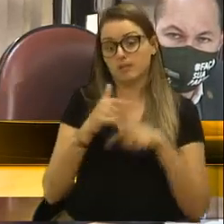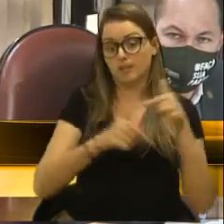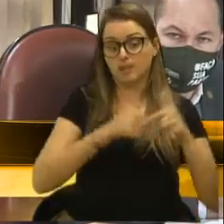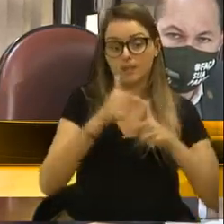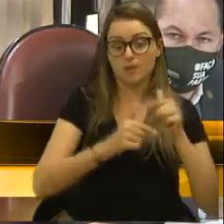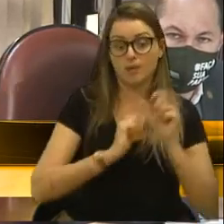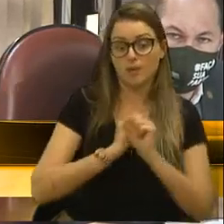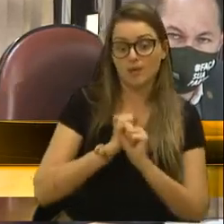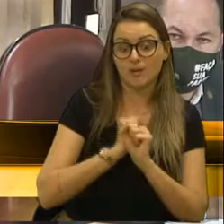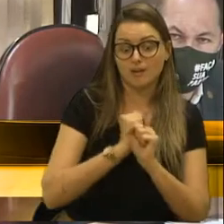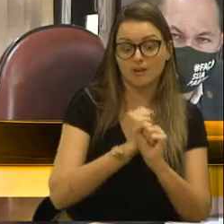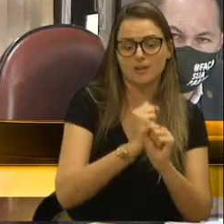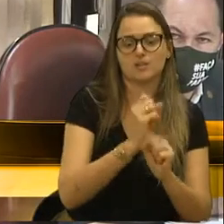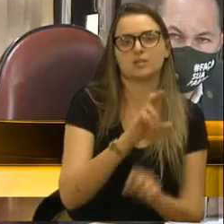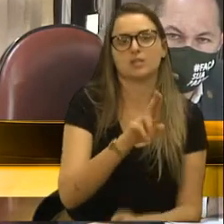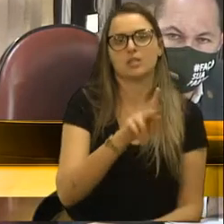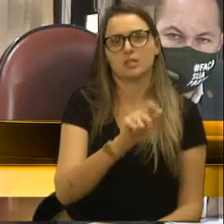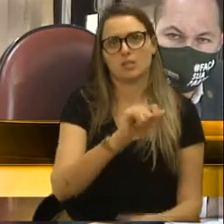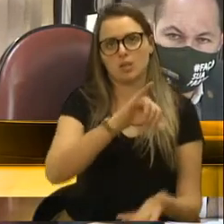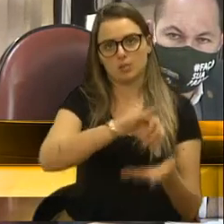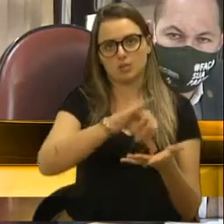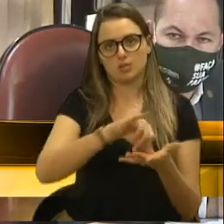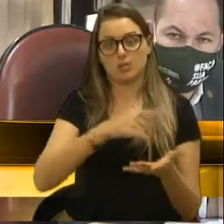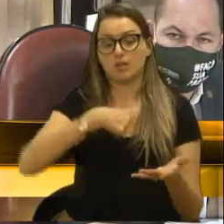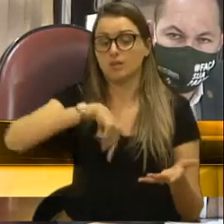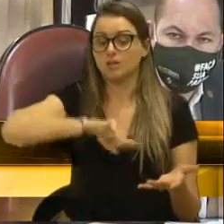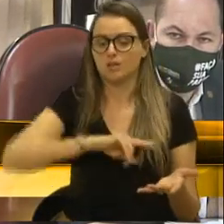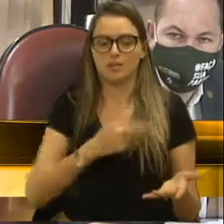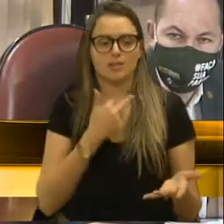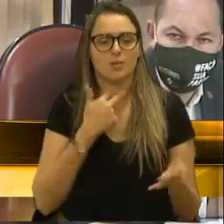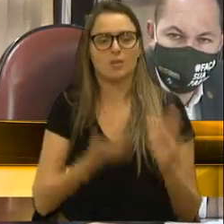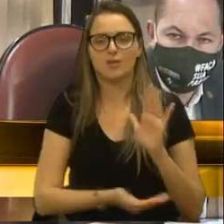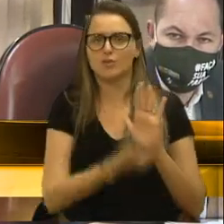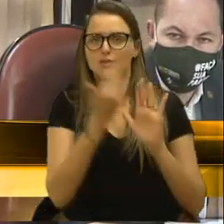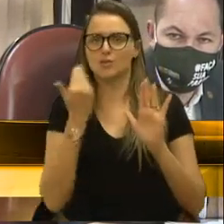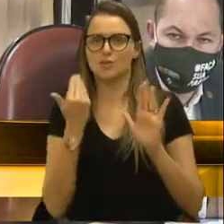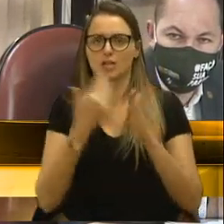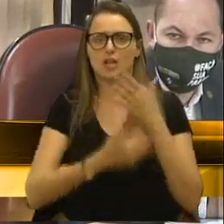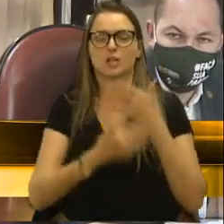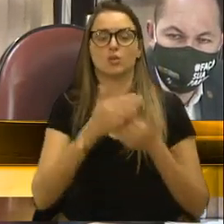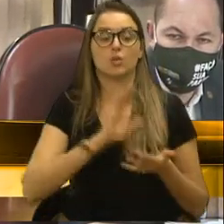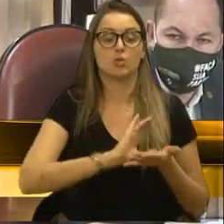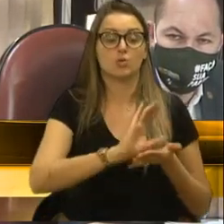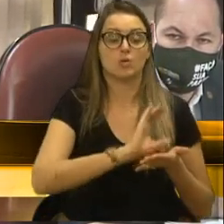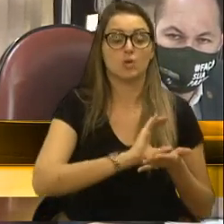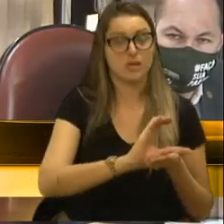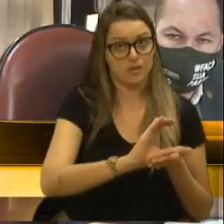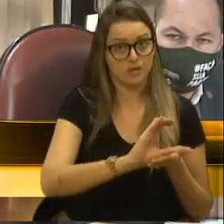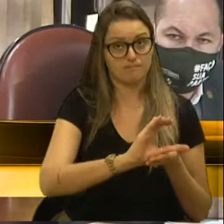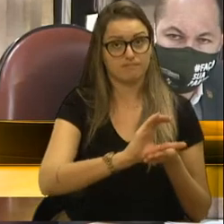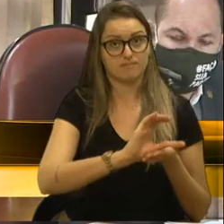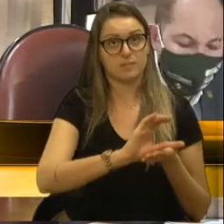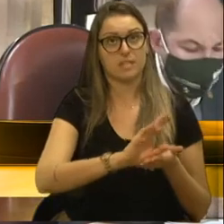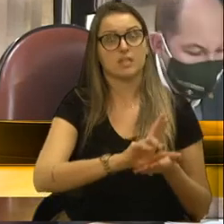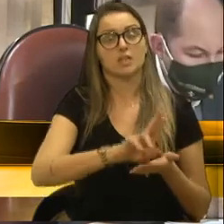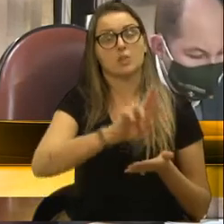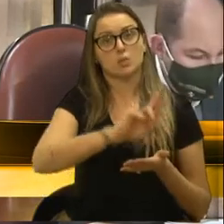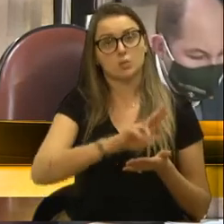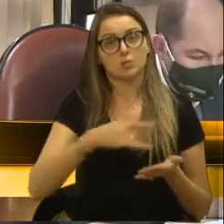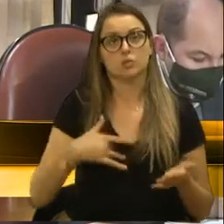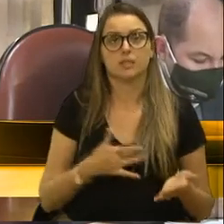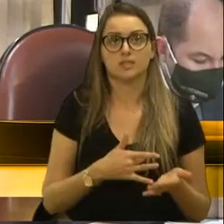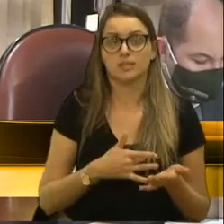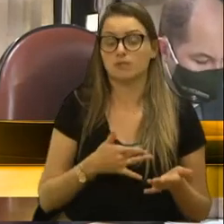anos na UPA Central. Então, a gente não pode rasgar todo esse investimento na nossa saúde assim.